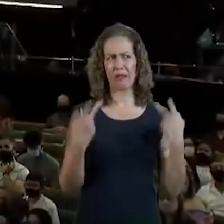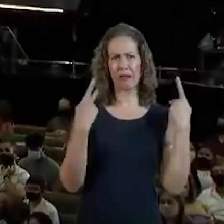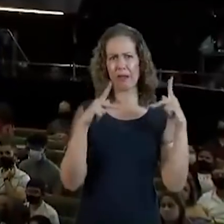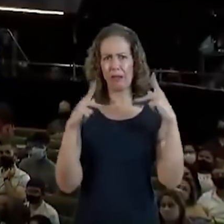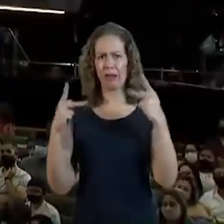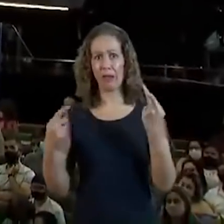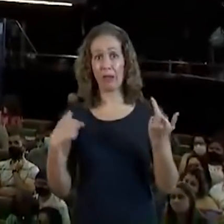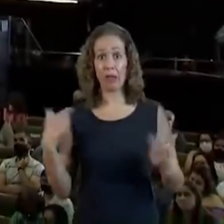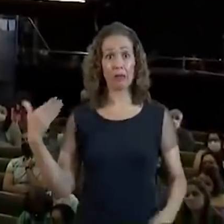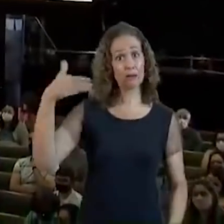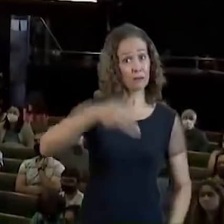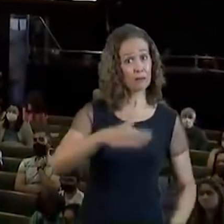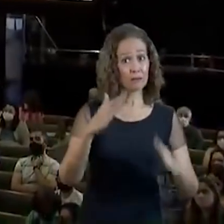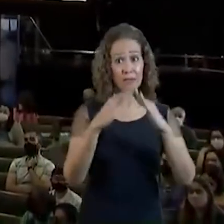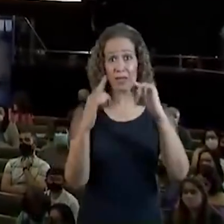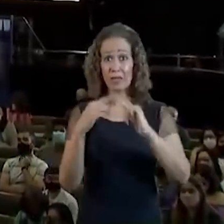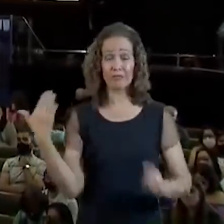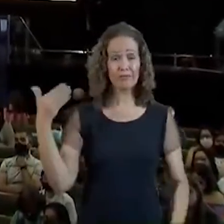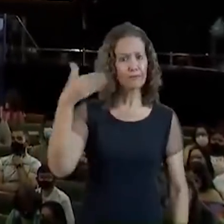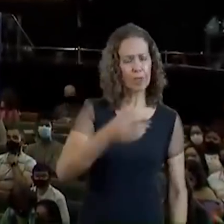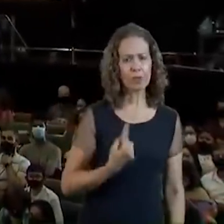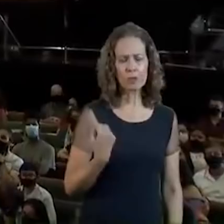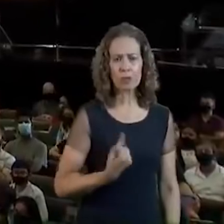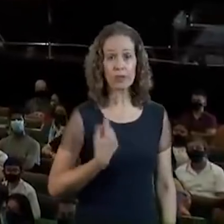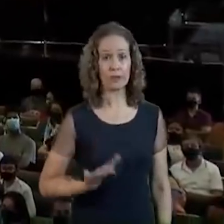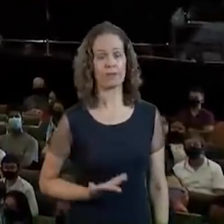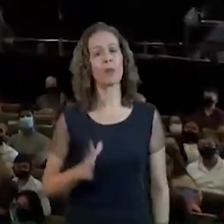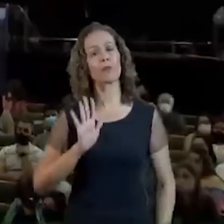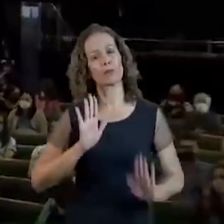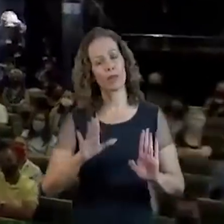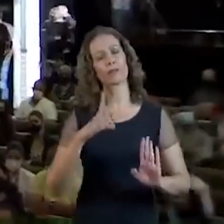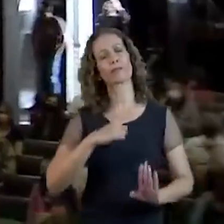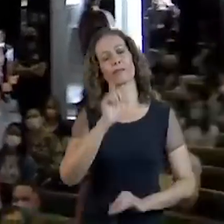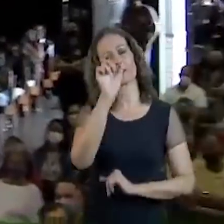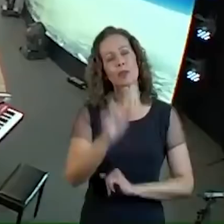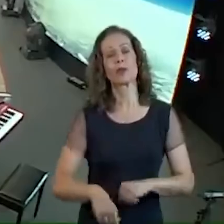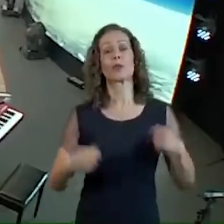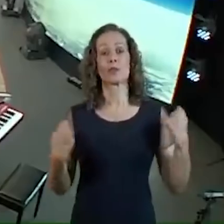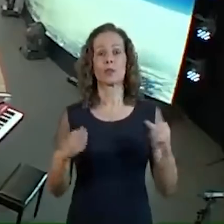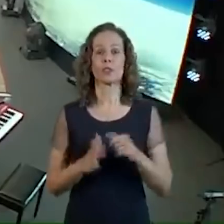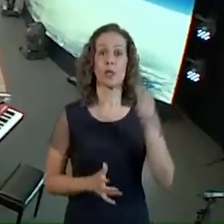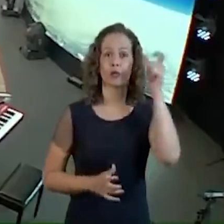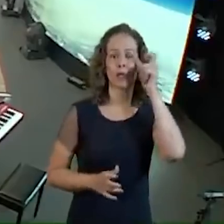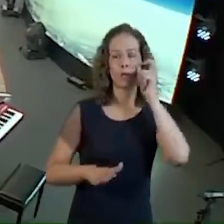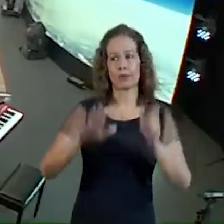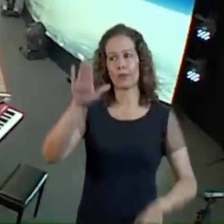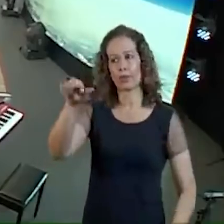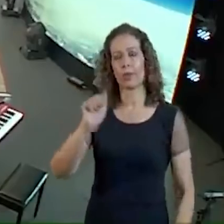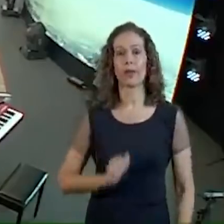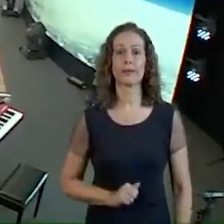Tem gente, gente que precisa de pregador Precisa da mãe chamar Precisa de um demônio chamar